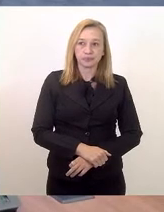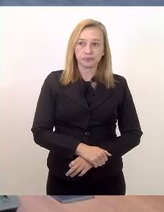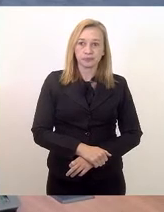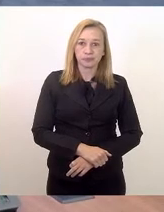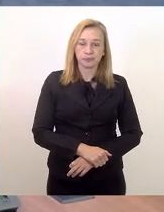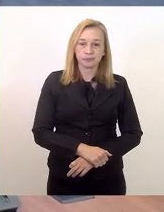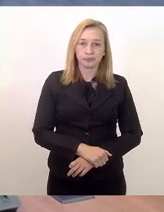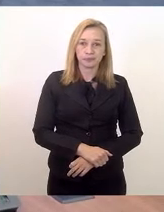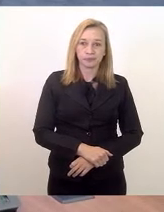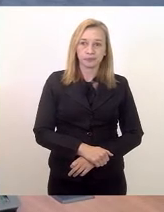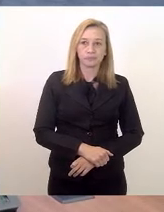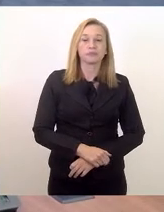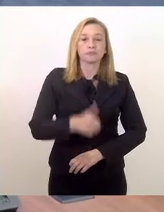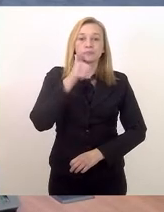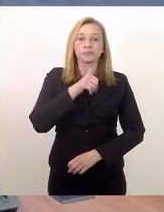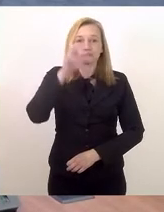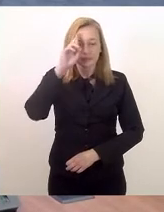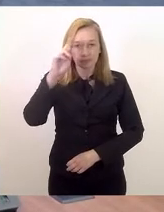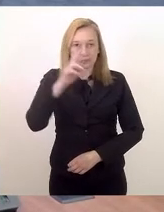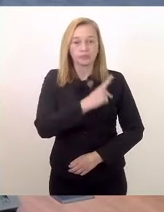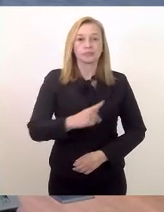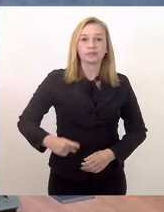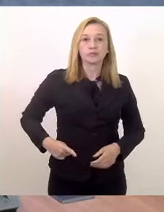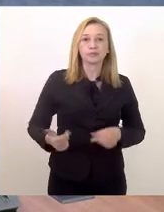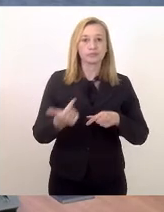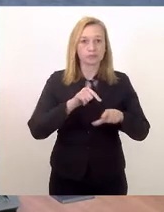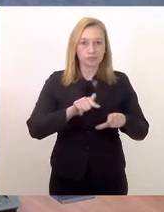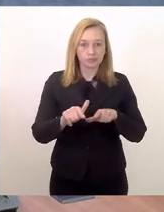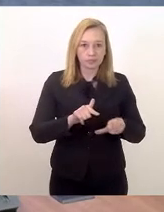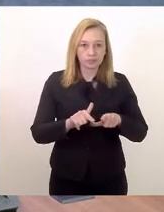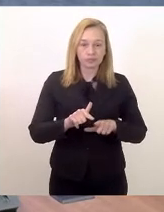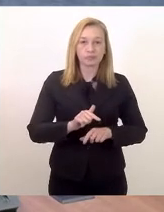Senhora Presidente dos Trabalhos,